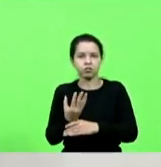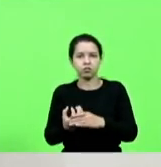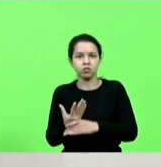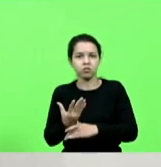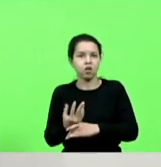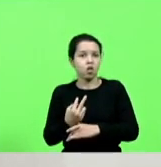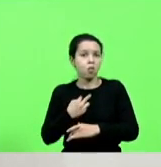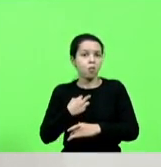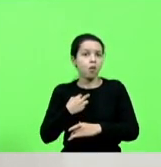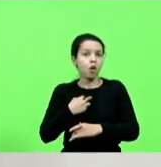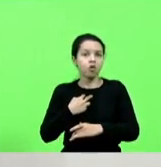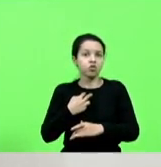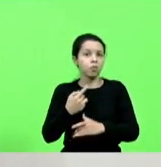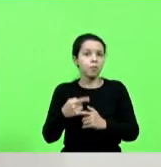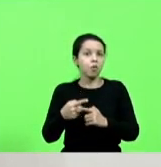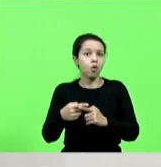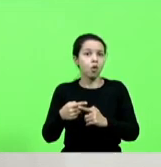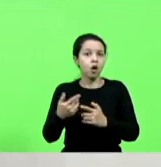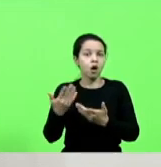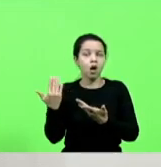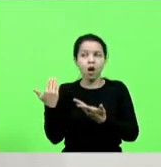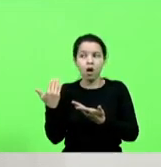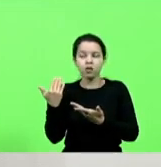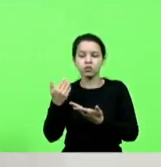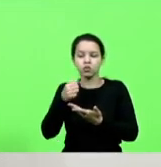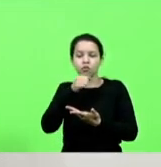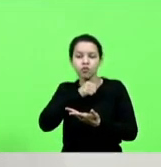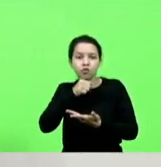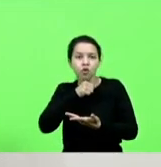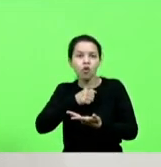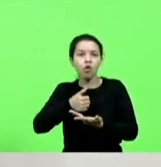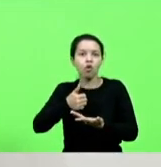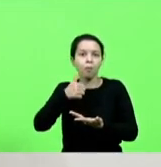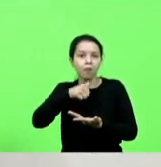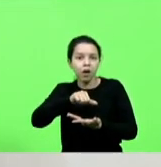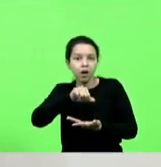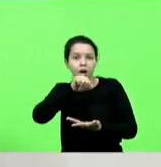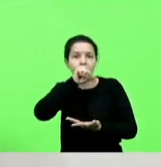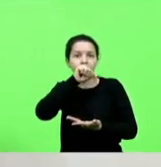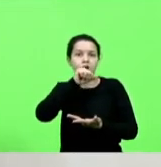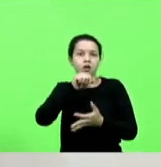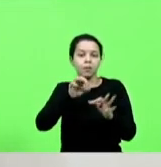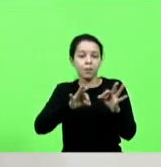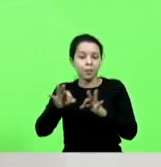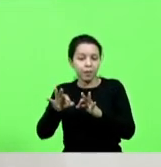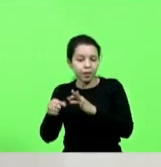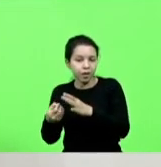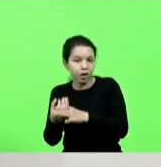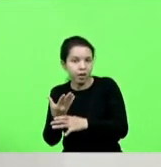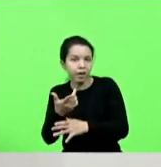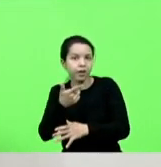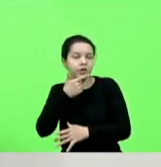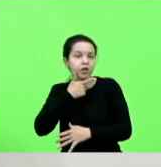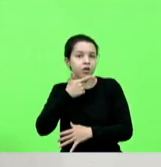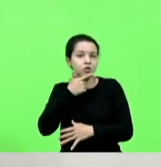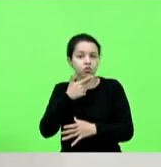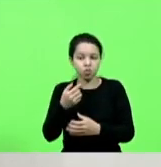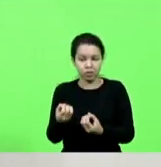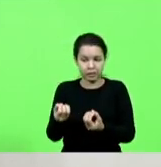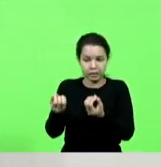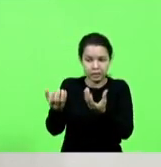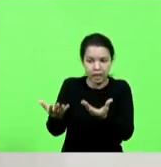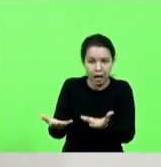nono fazia que a nona fazia que a mãe fazia que o pai fazia para servir na mesa para uma pessoa que vai